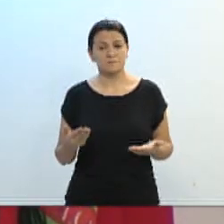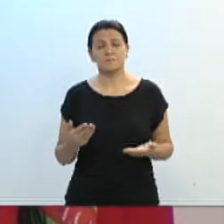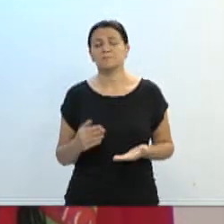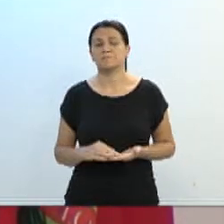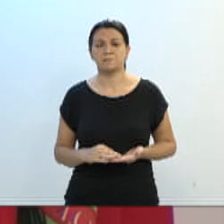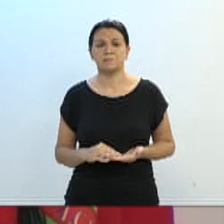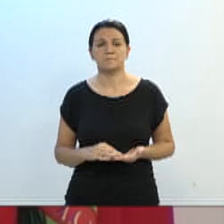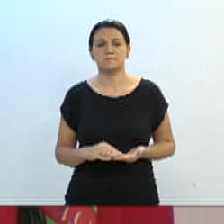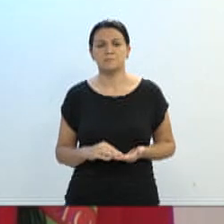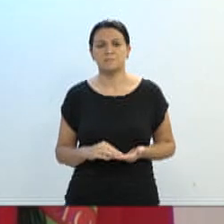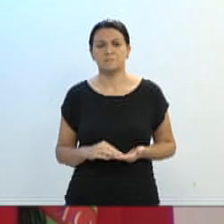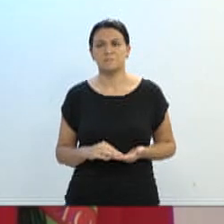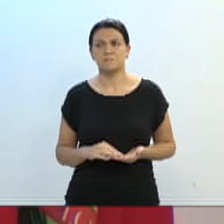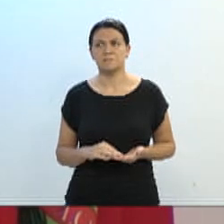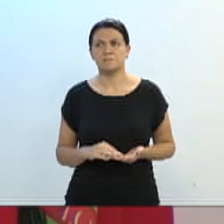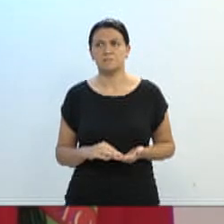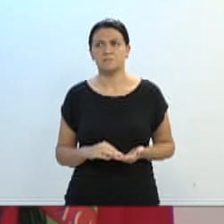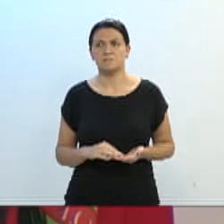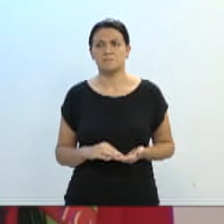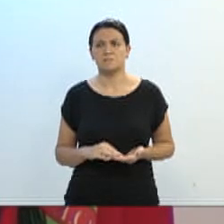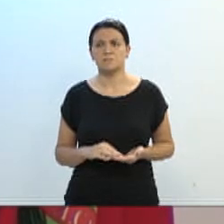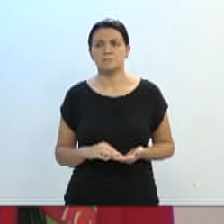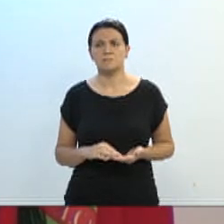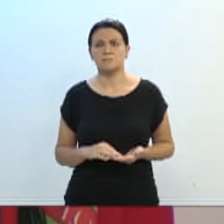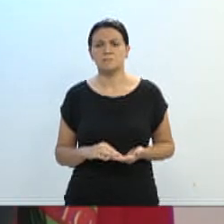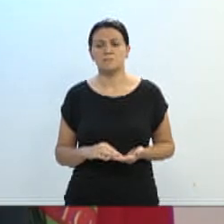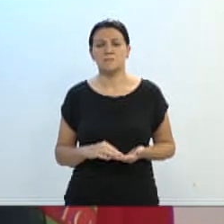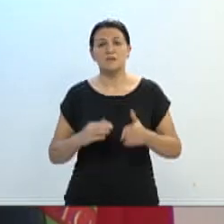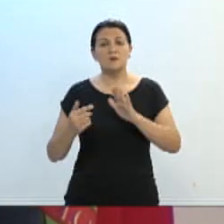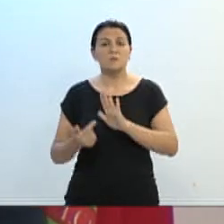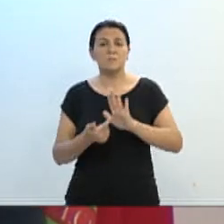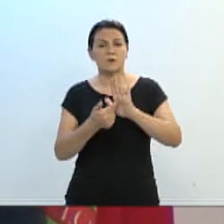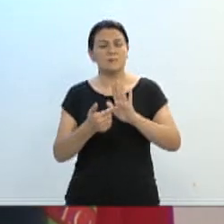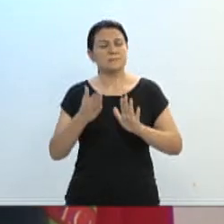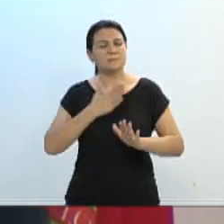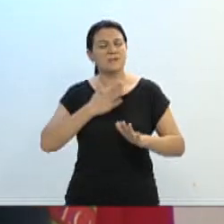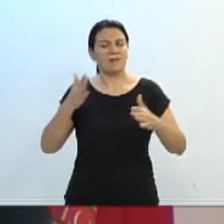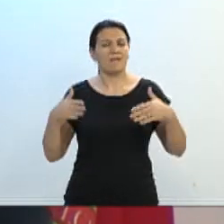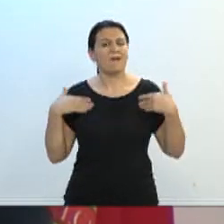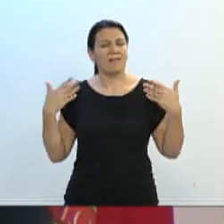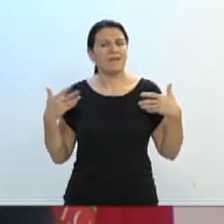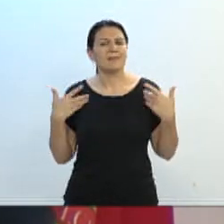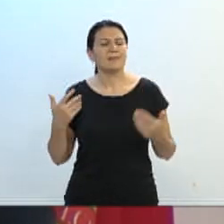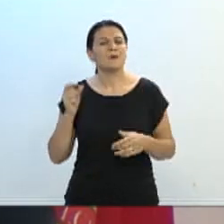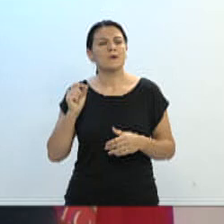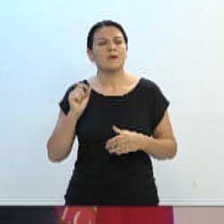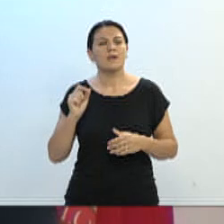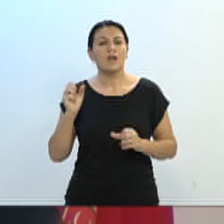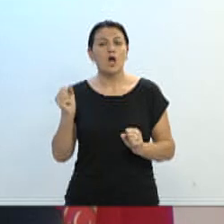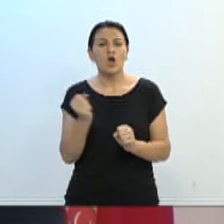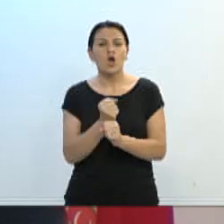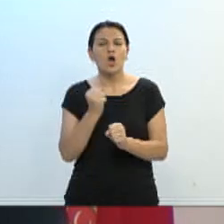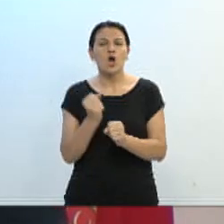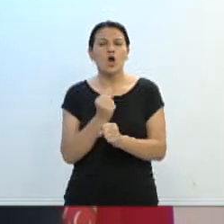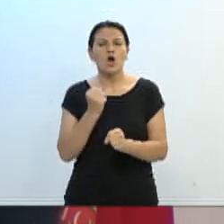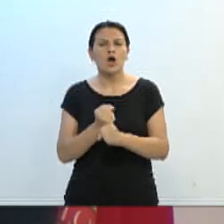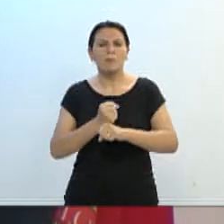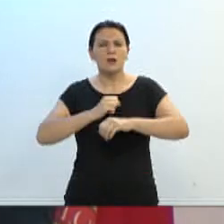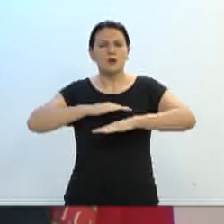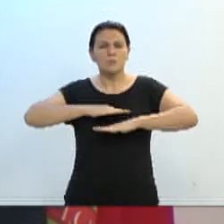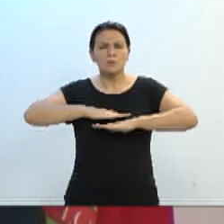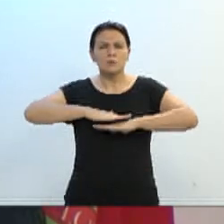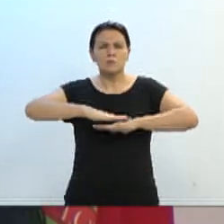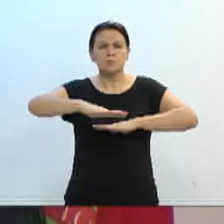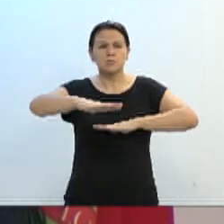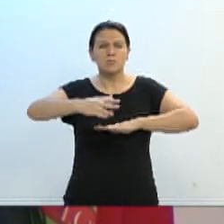manifestar a minha alegria com relação à obra de reperfilagem que está